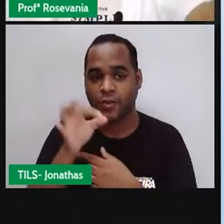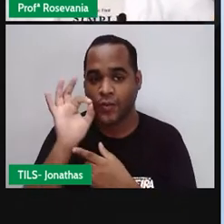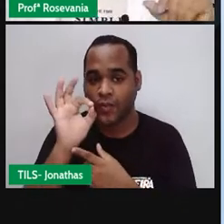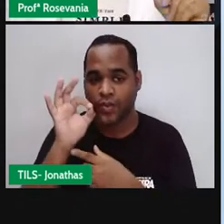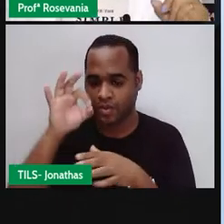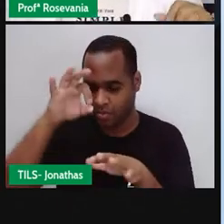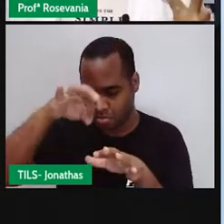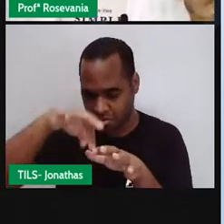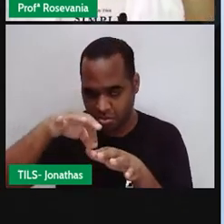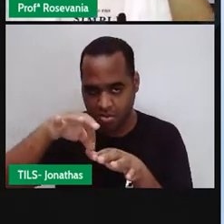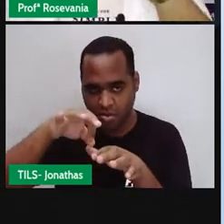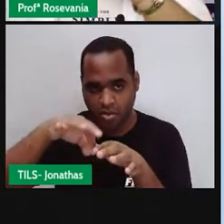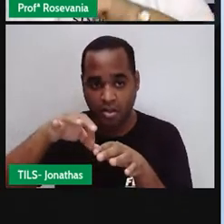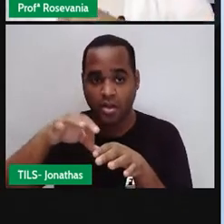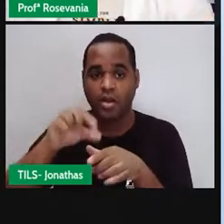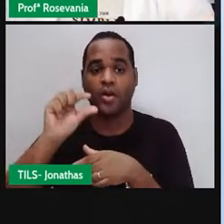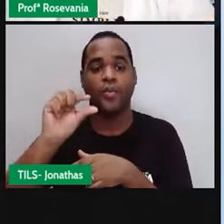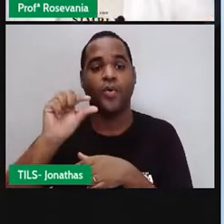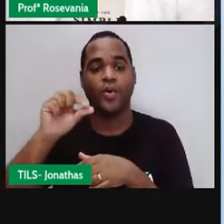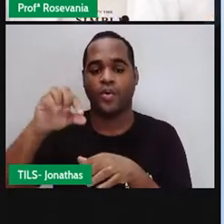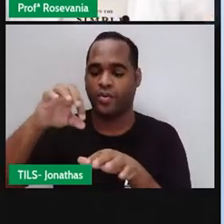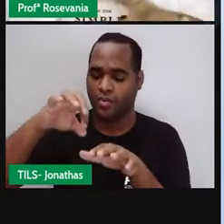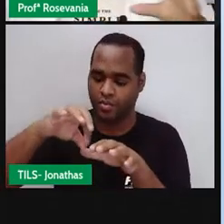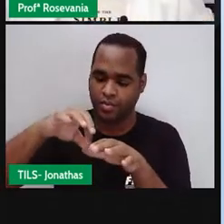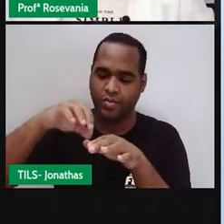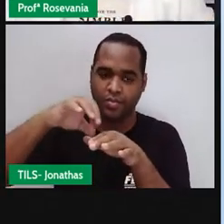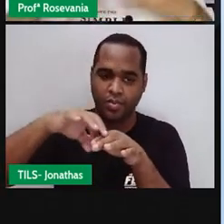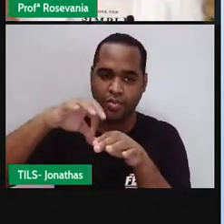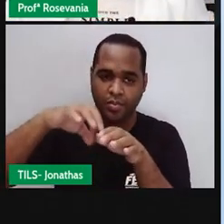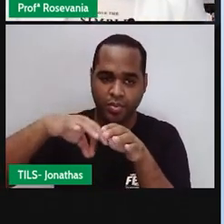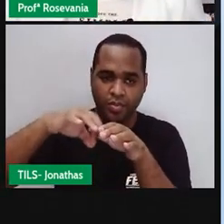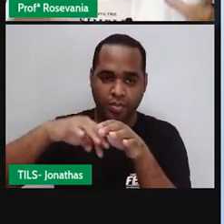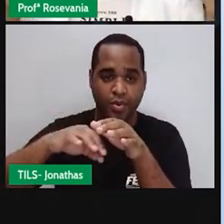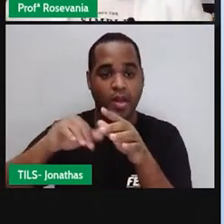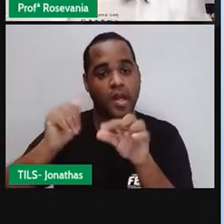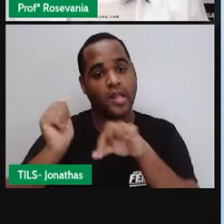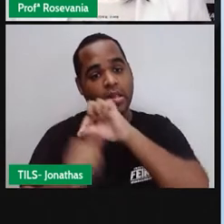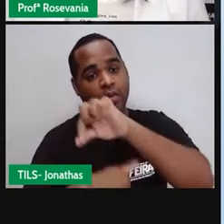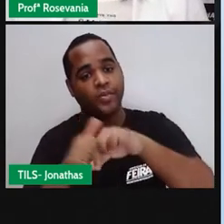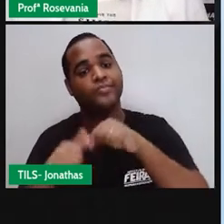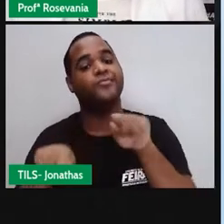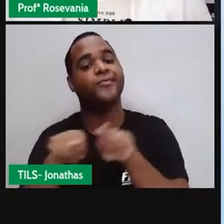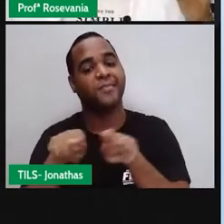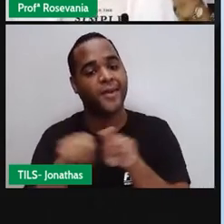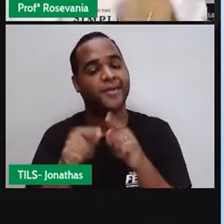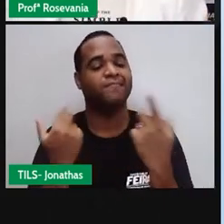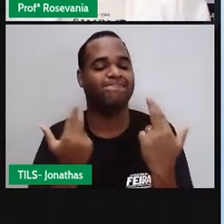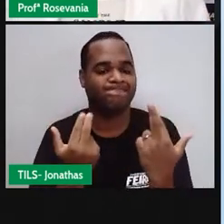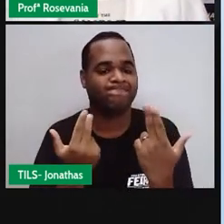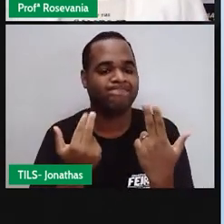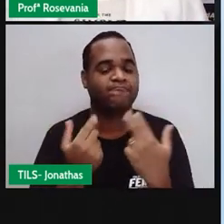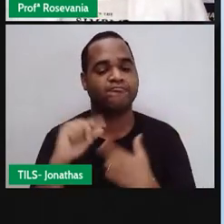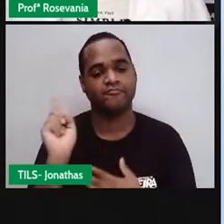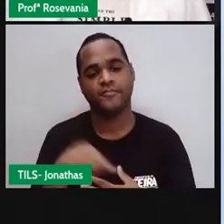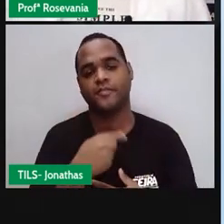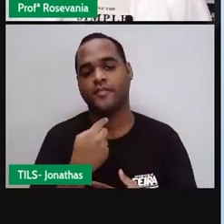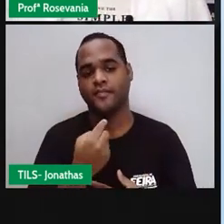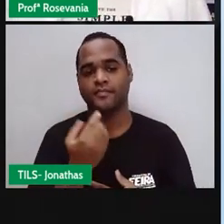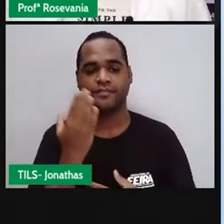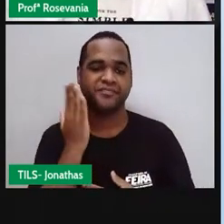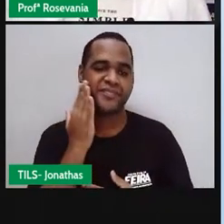ele não coloca tudo de uma vez, ele vai aos pouquinhos, né. Isso se você virar o filtro ao contrário, ele vai coar também do mesmo jeito, e aos pouquinhos também.